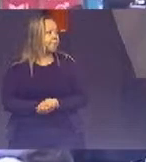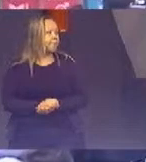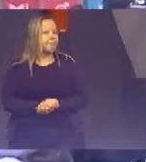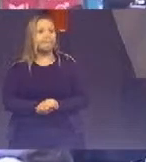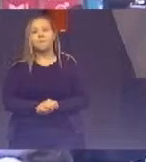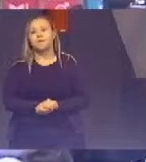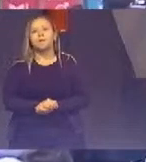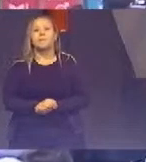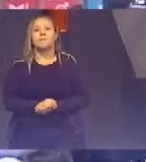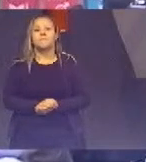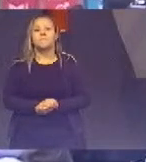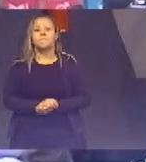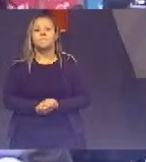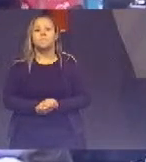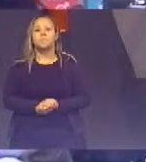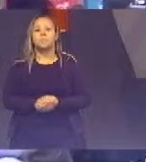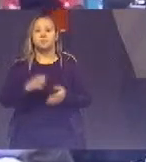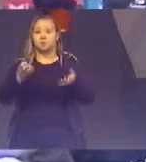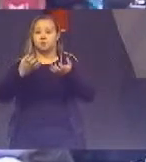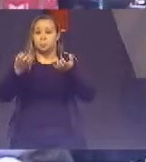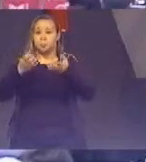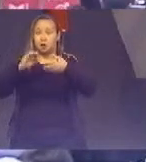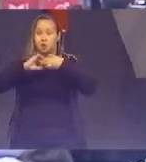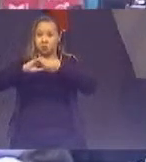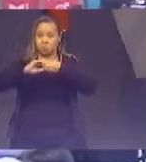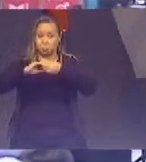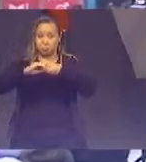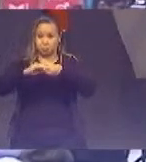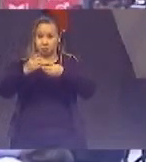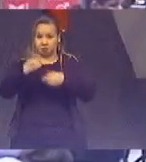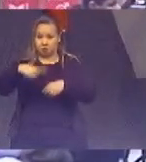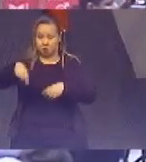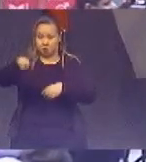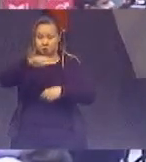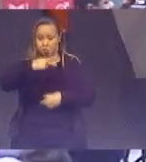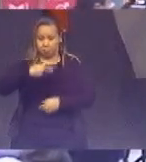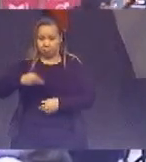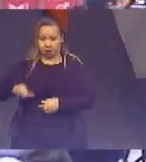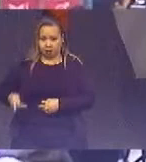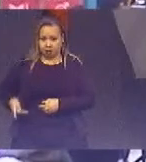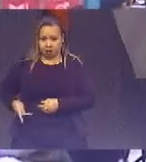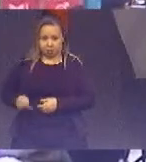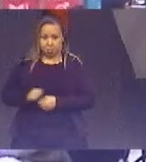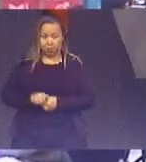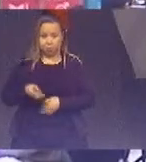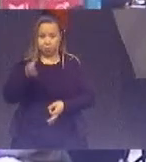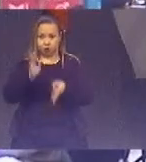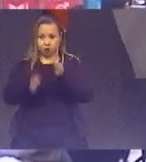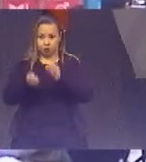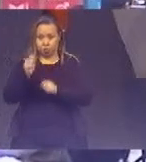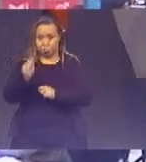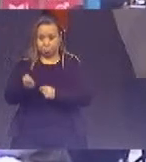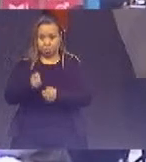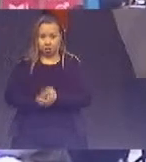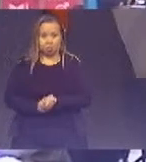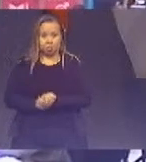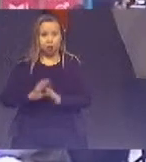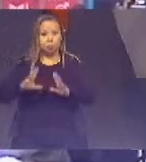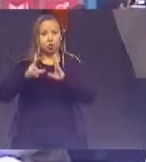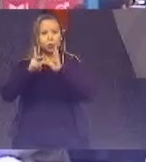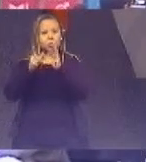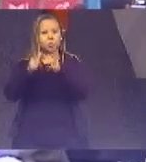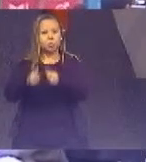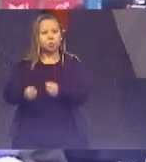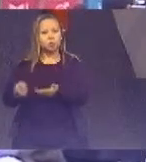quero saudar todos os presidentes dos tribunais todos os